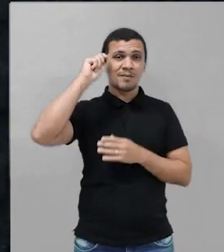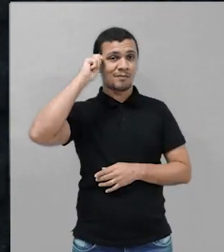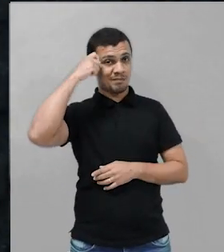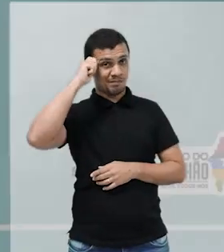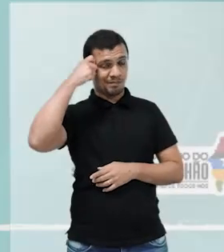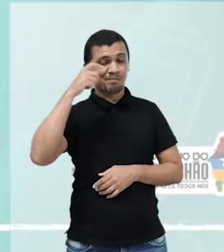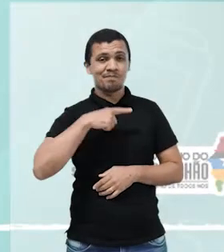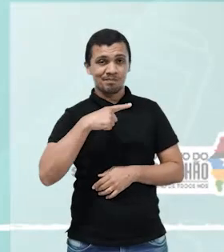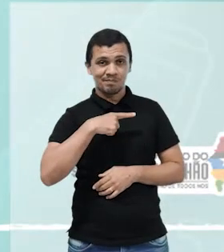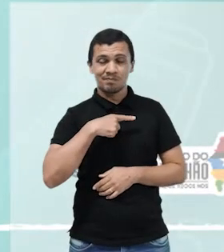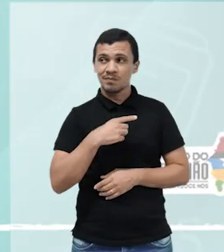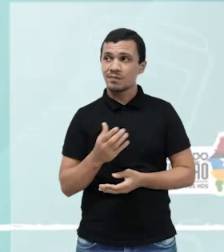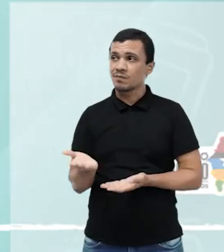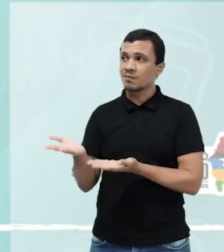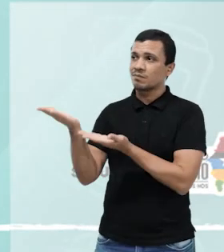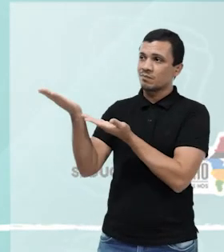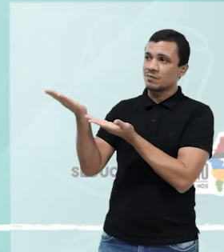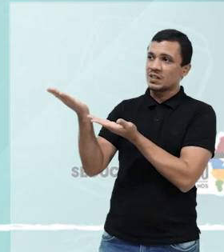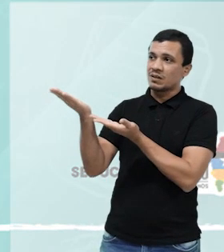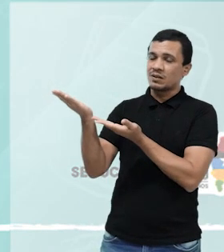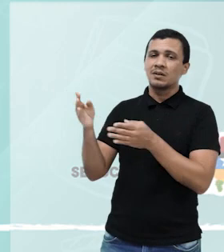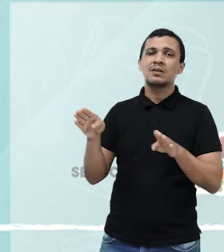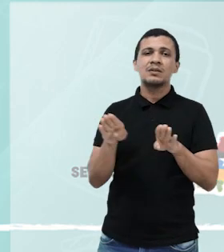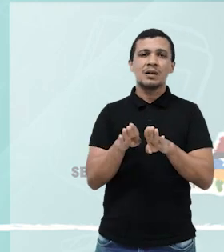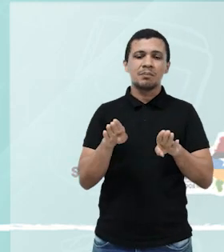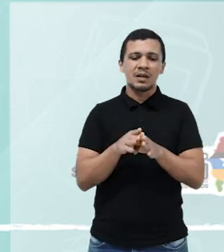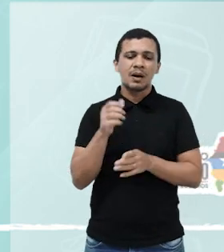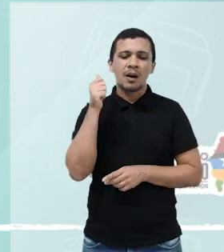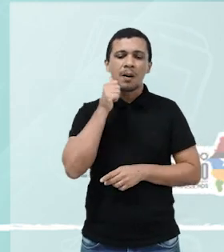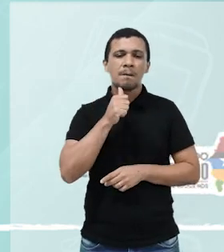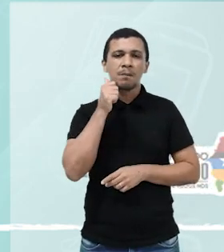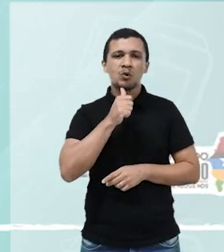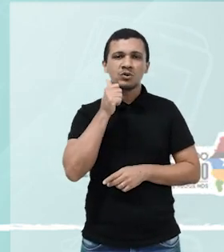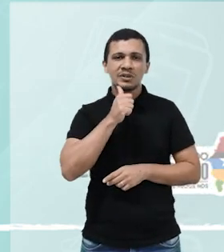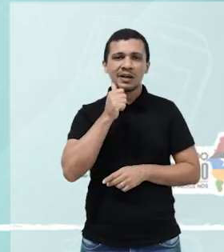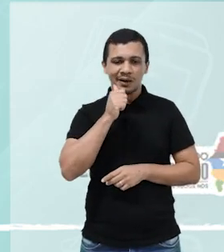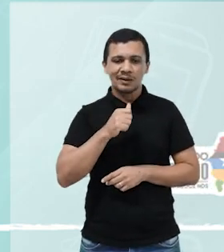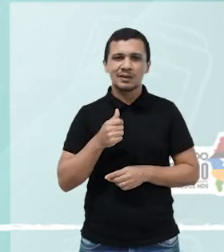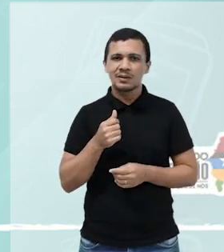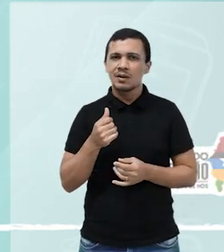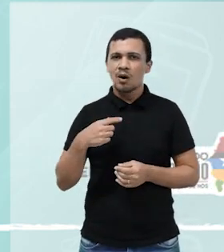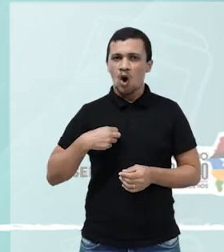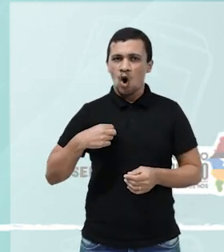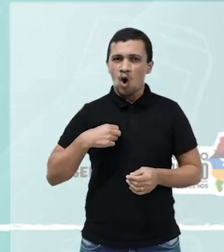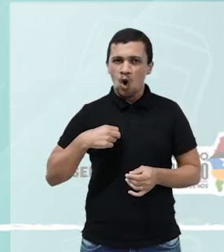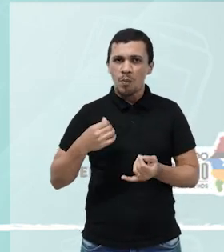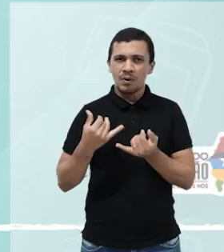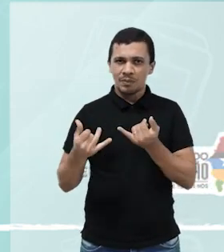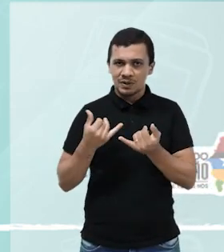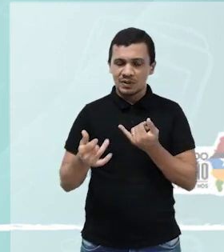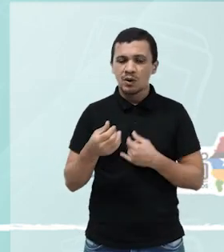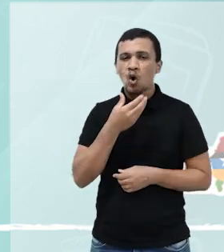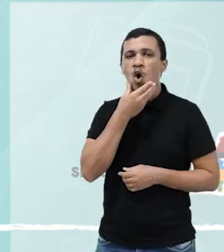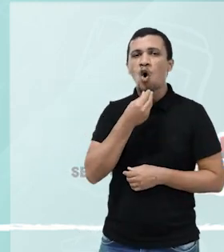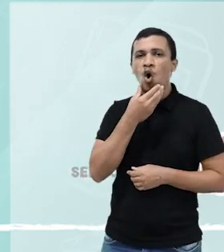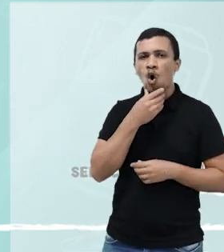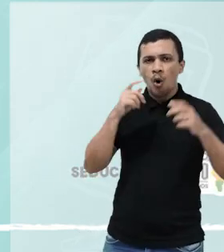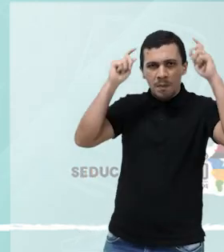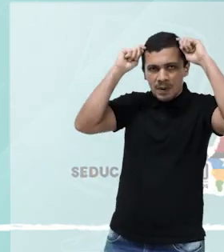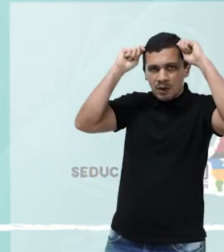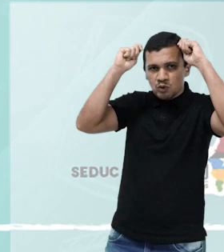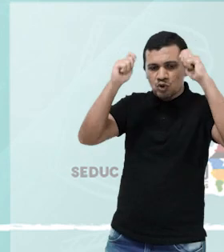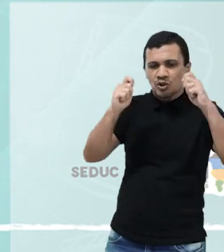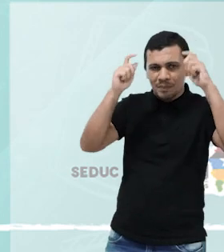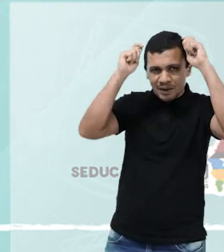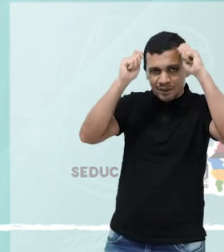dessa maneira, a dança do coco feito com mulheres, com roupas bem similares aos demais, e os homens usam chapéu, um